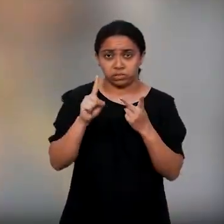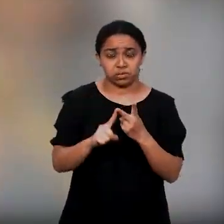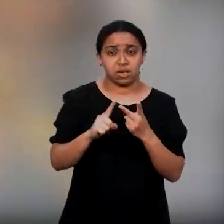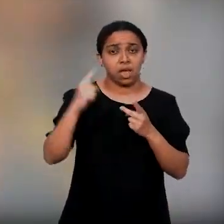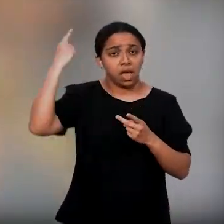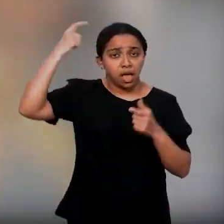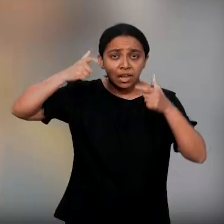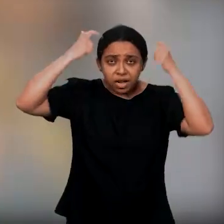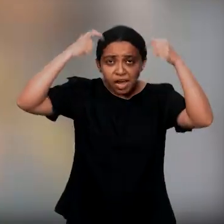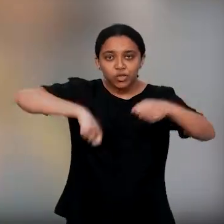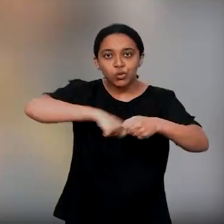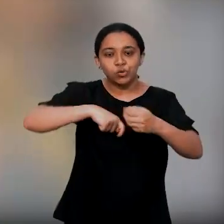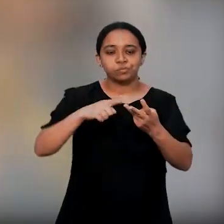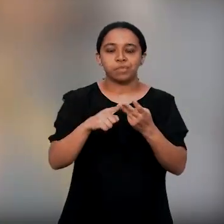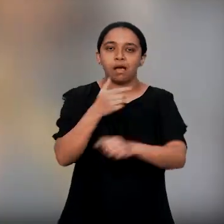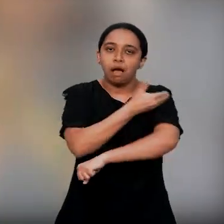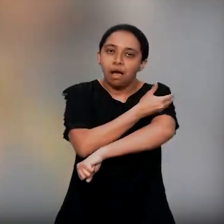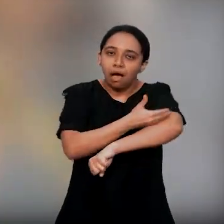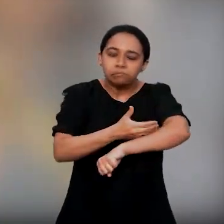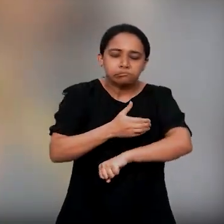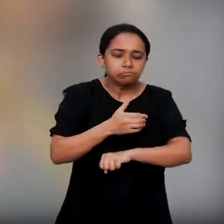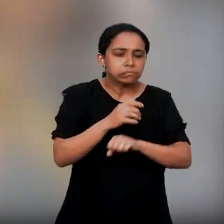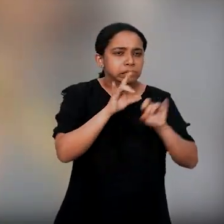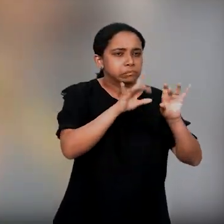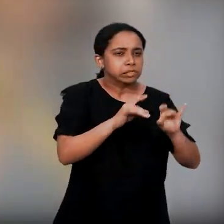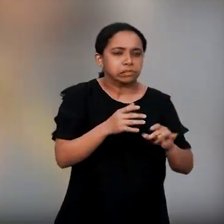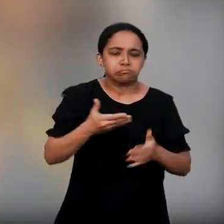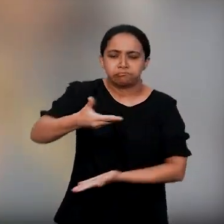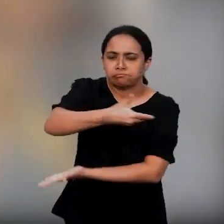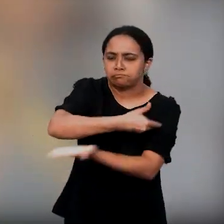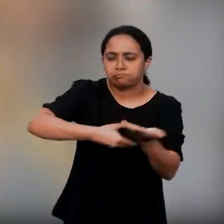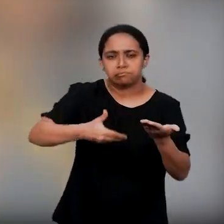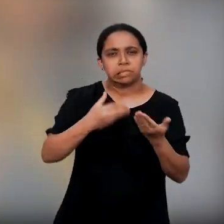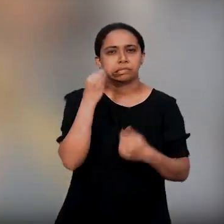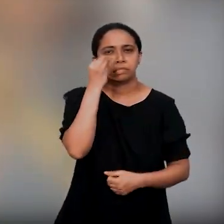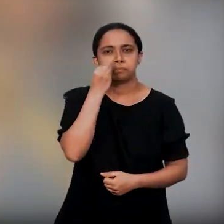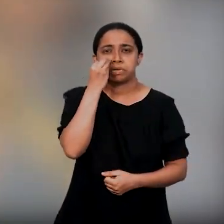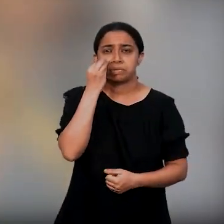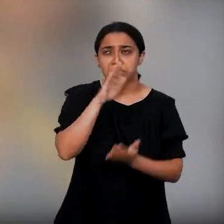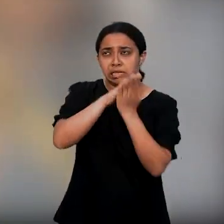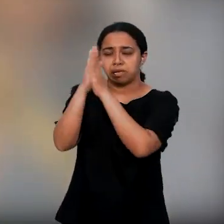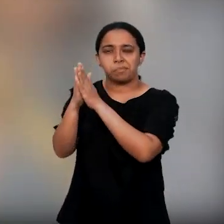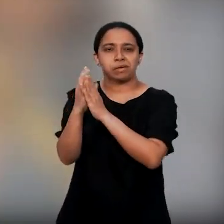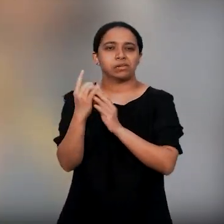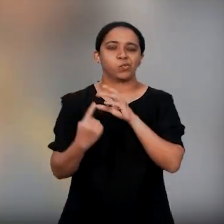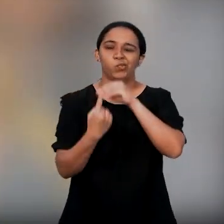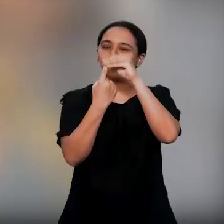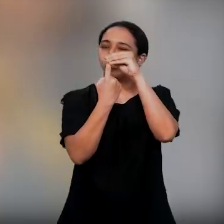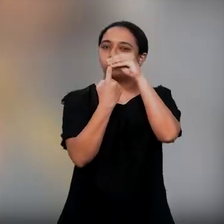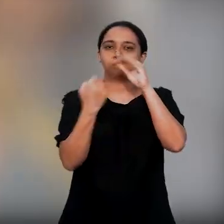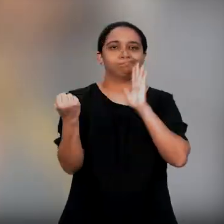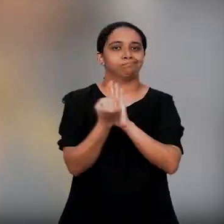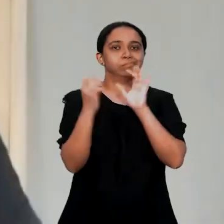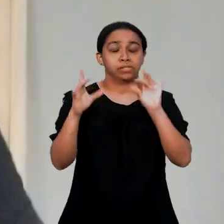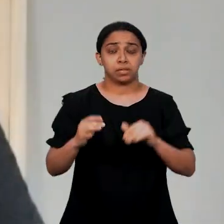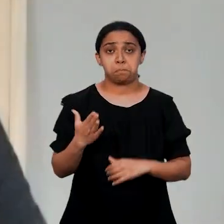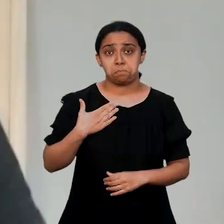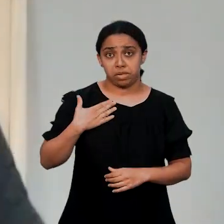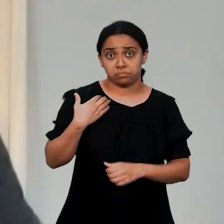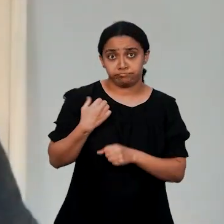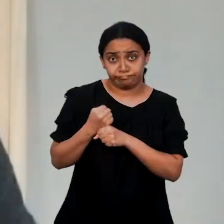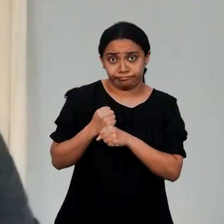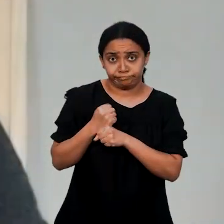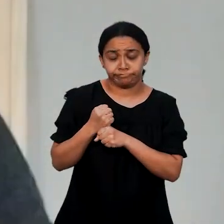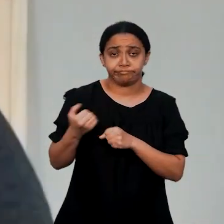na música, na gastronomia, nos costumes, o que tornou o intercâmbio uma experiência de vida única. A minha